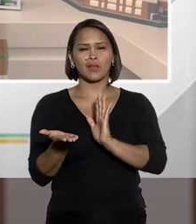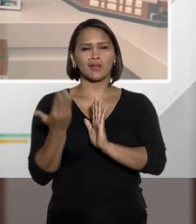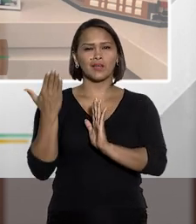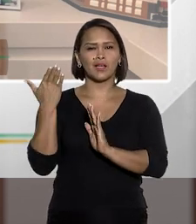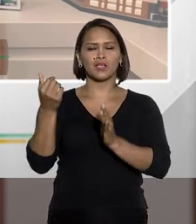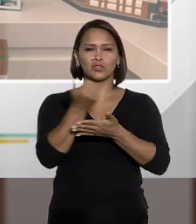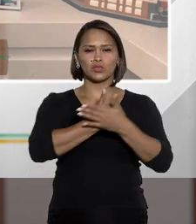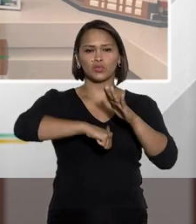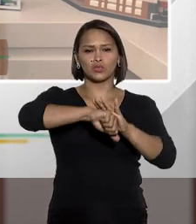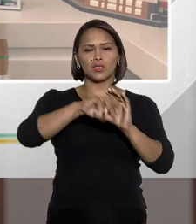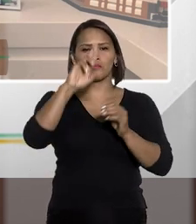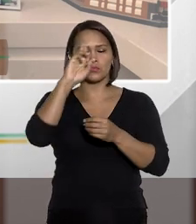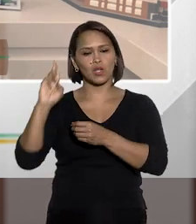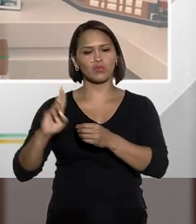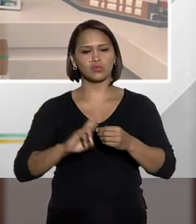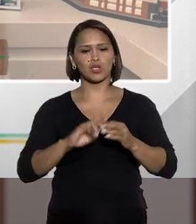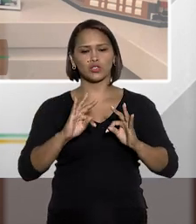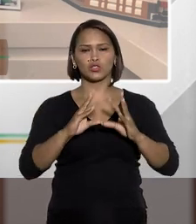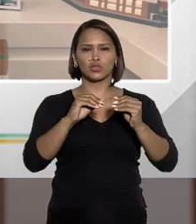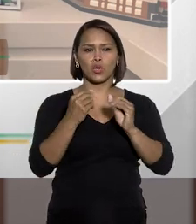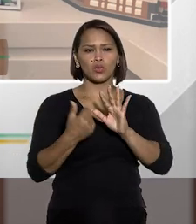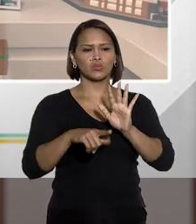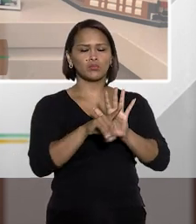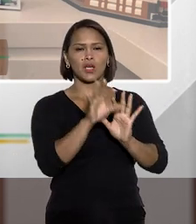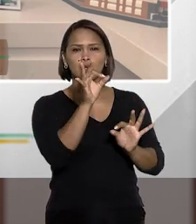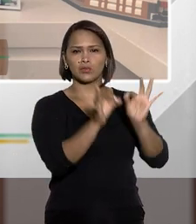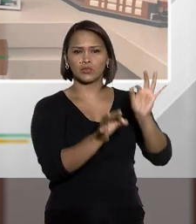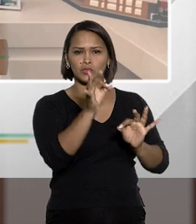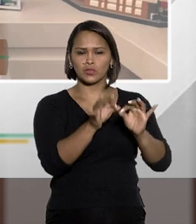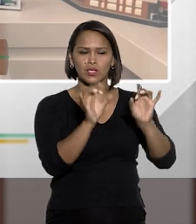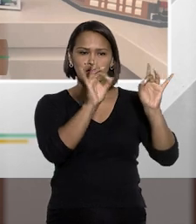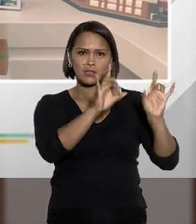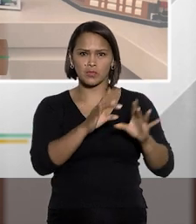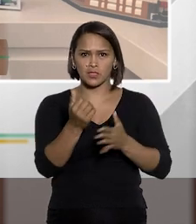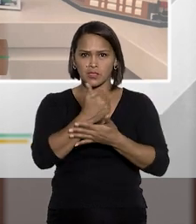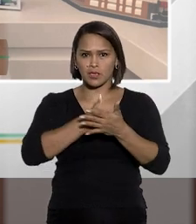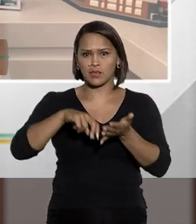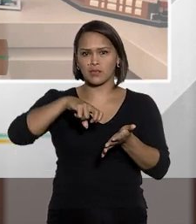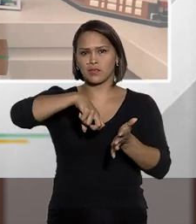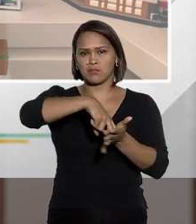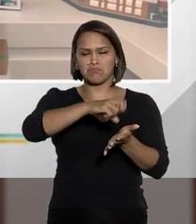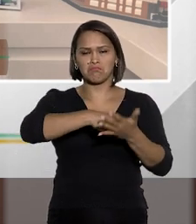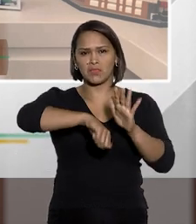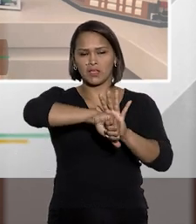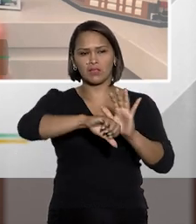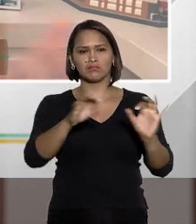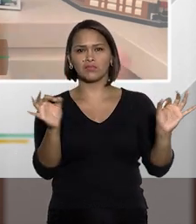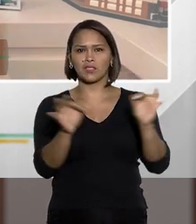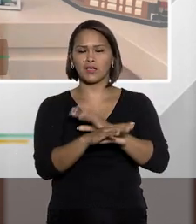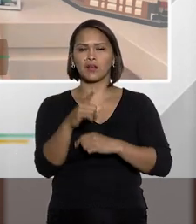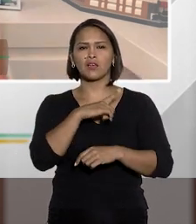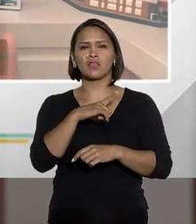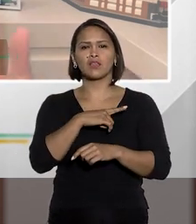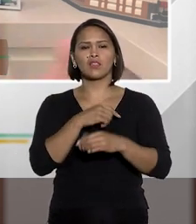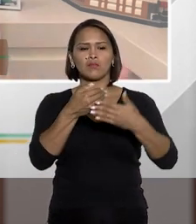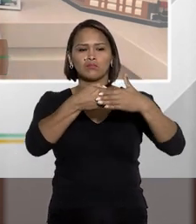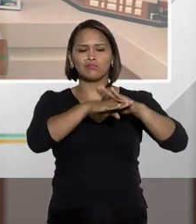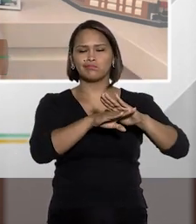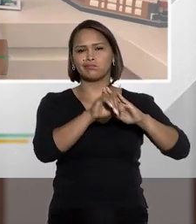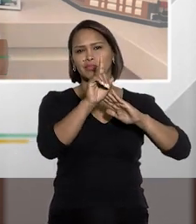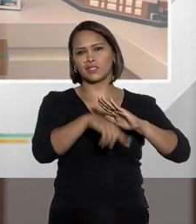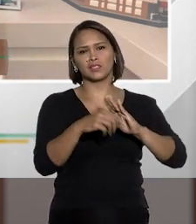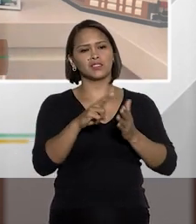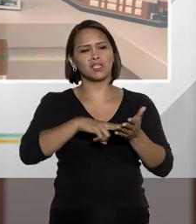antigamente os crimes de abuso de autoridade iam todos para os juizados especiais criminais, acabávamos tendo